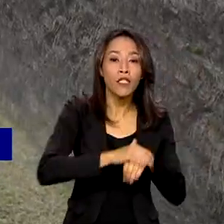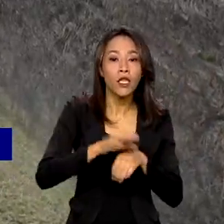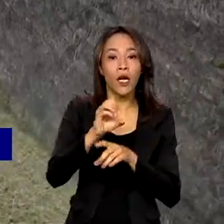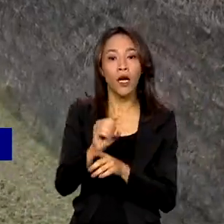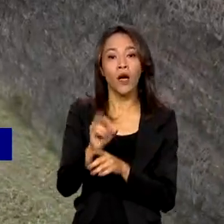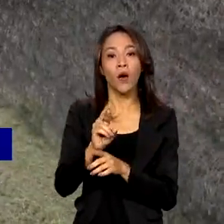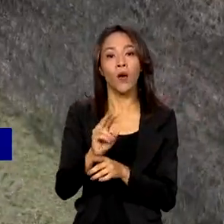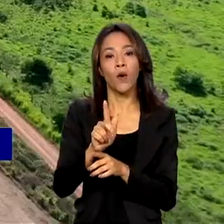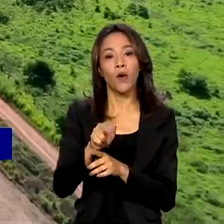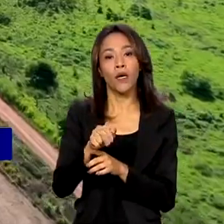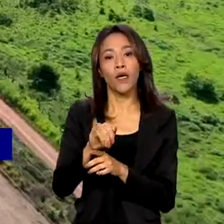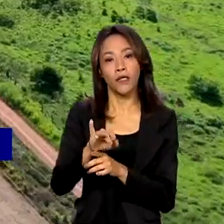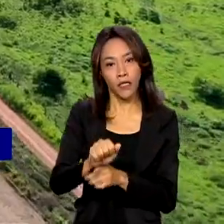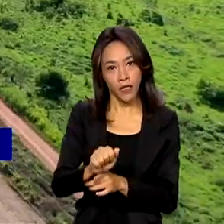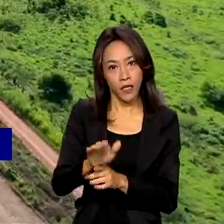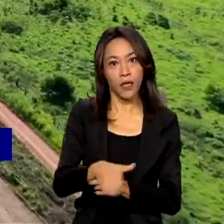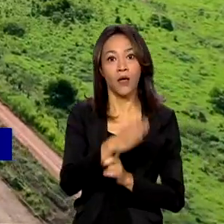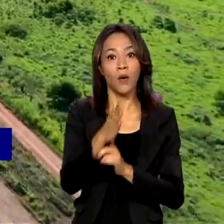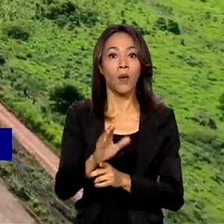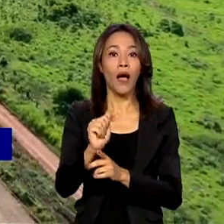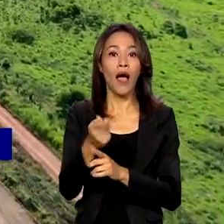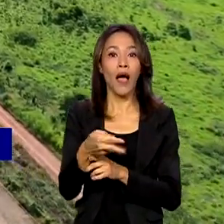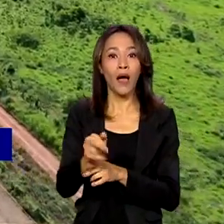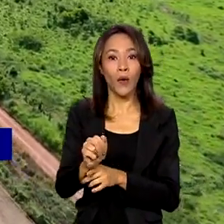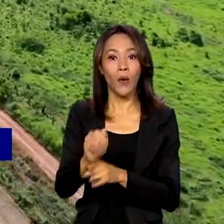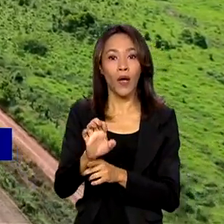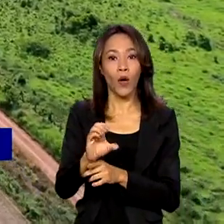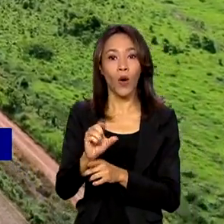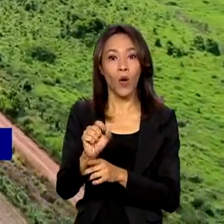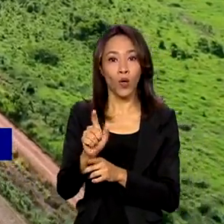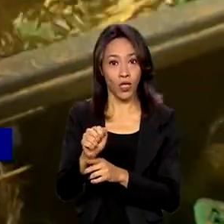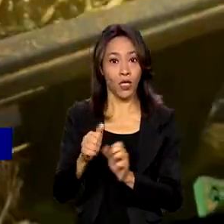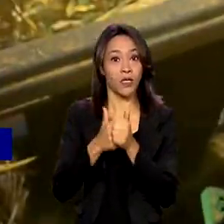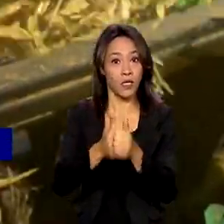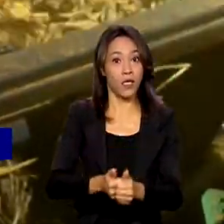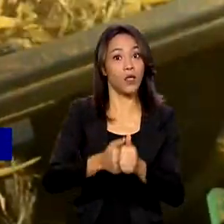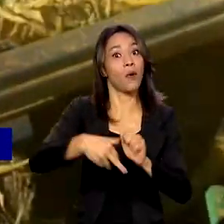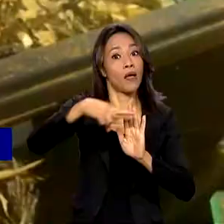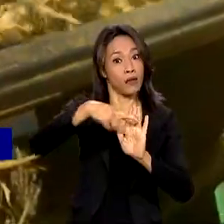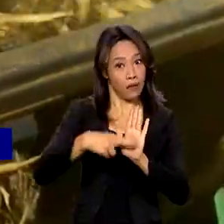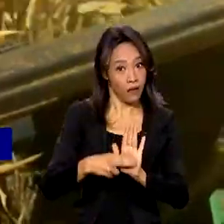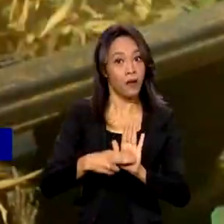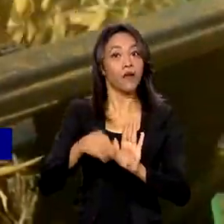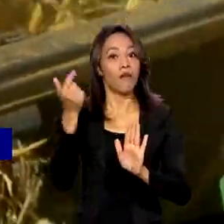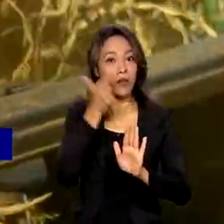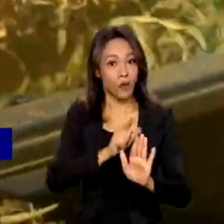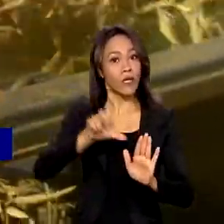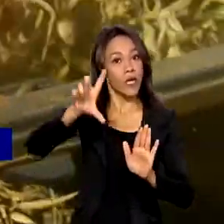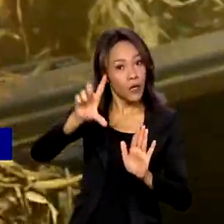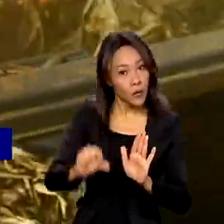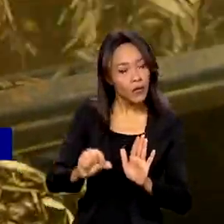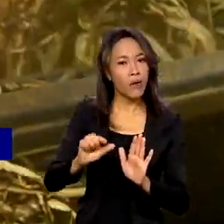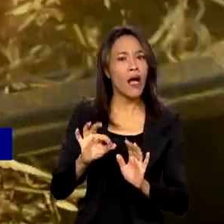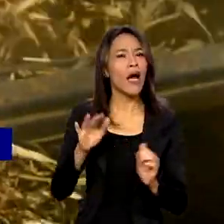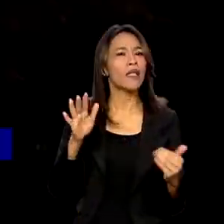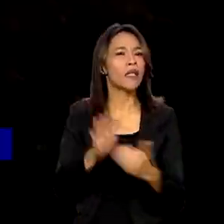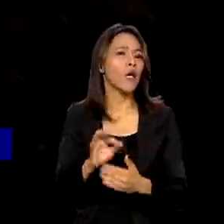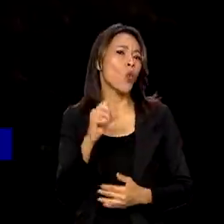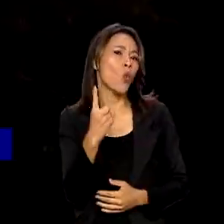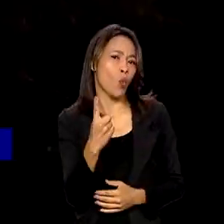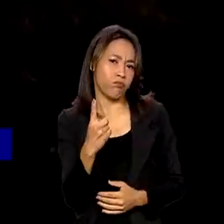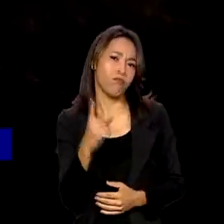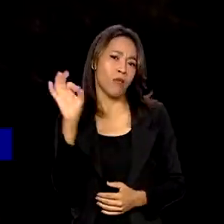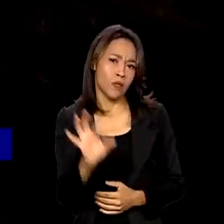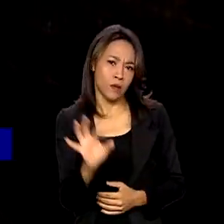agroecológica. Caso o produtor preencha os dois requisitos, poderá ter uma redução de até um ponto percentual. O